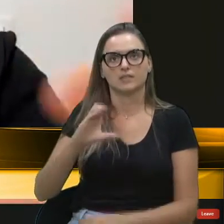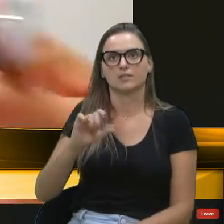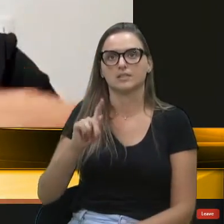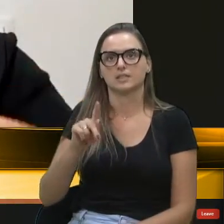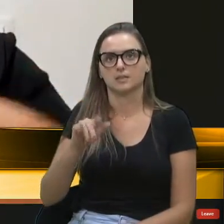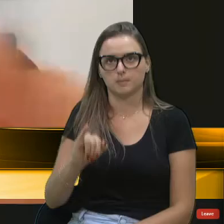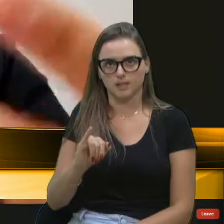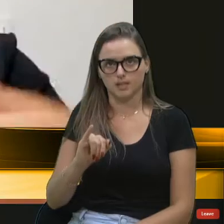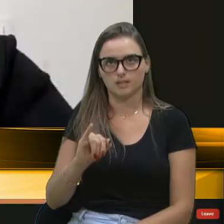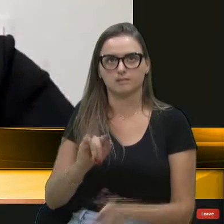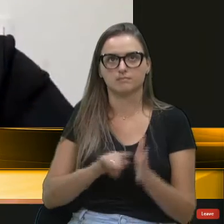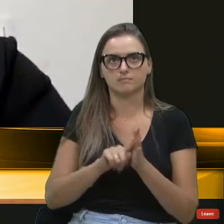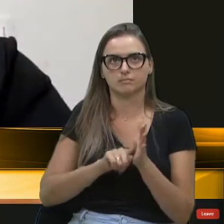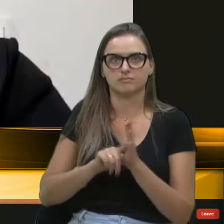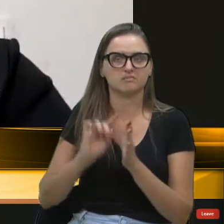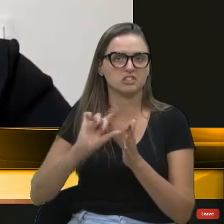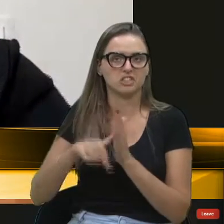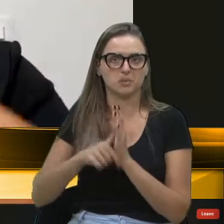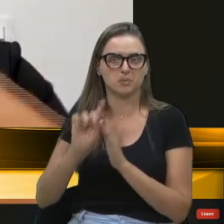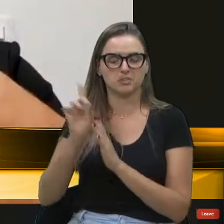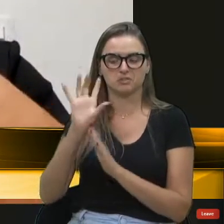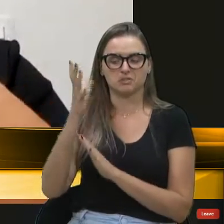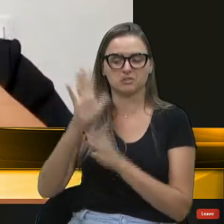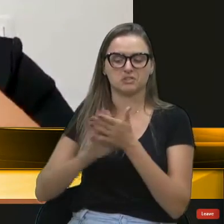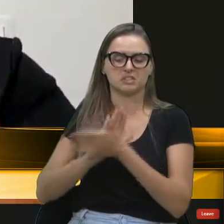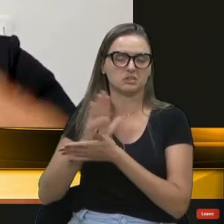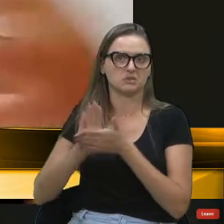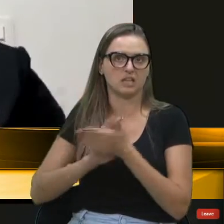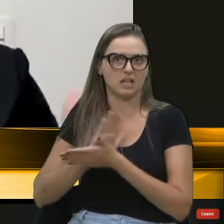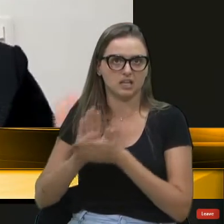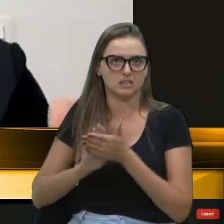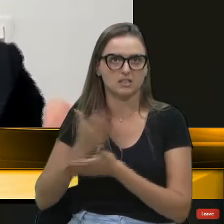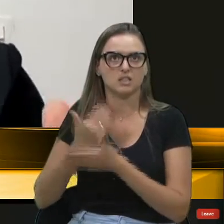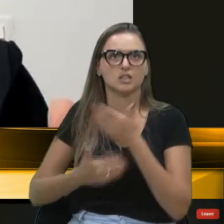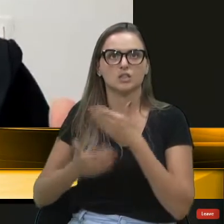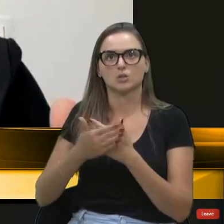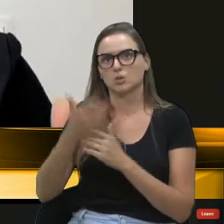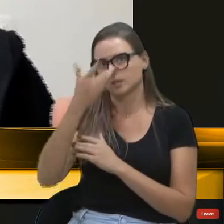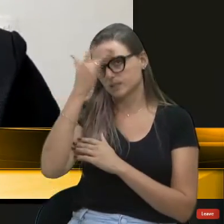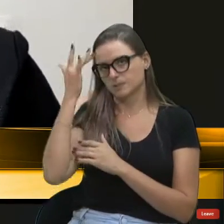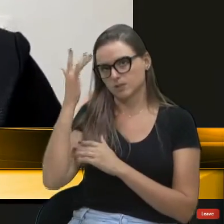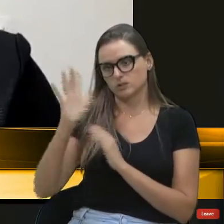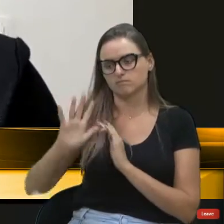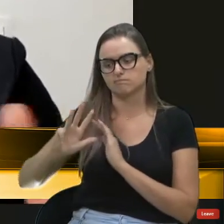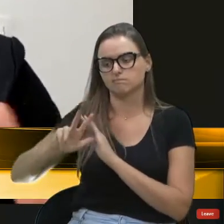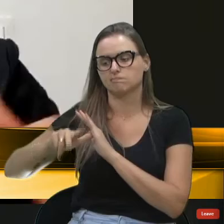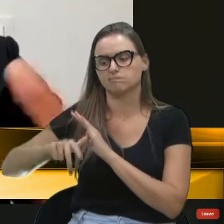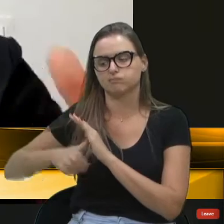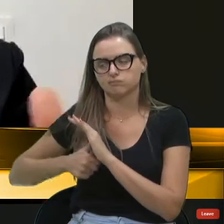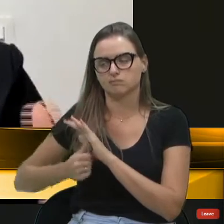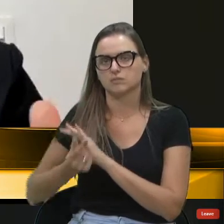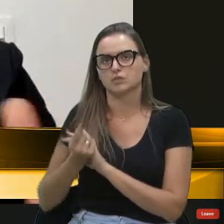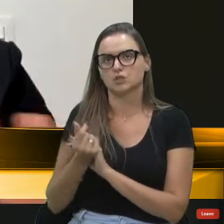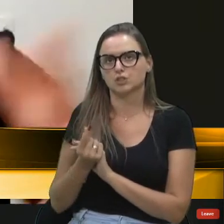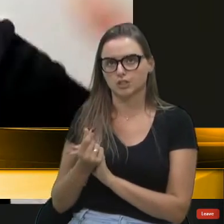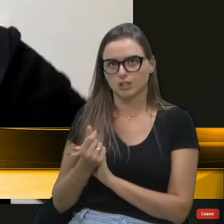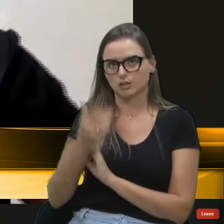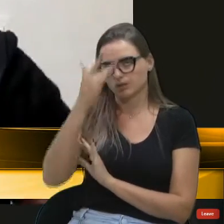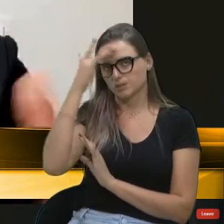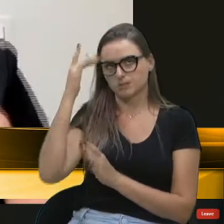que acabou em pizza na Assembleia Legislativa, que as pessoas que saquearam o dinheiro dos contribuintes não